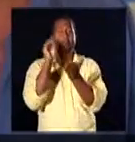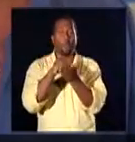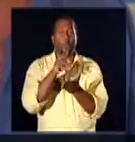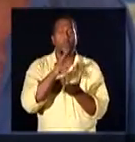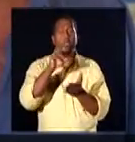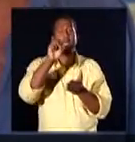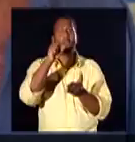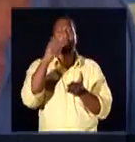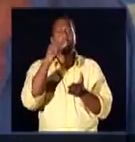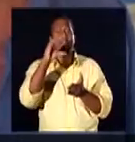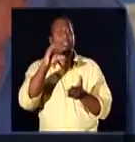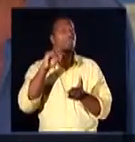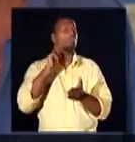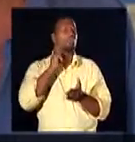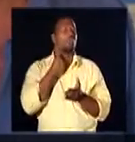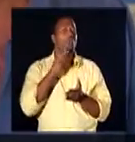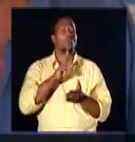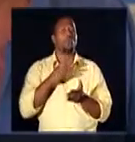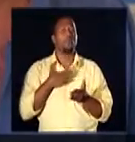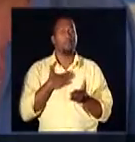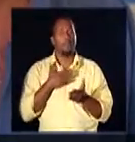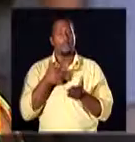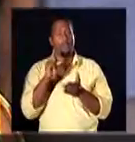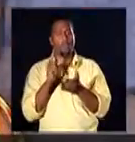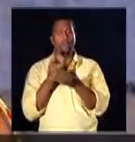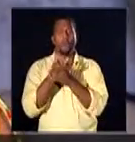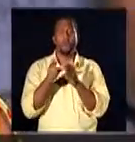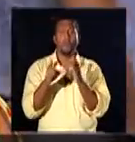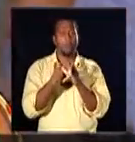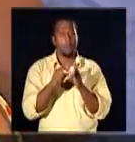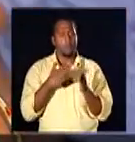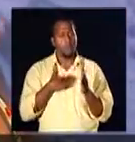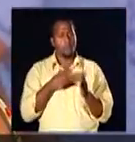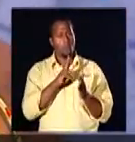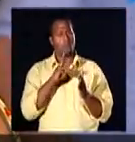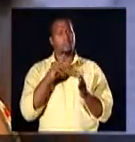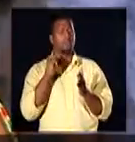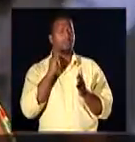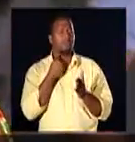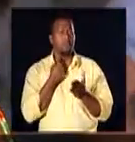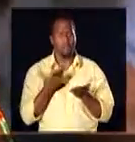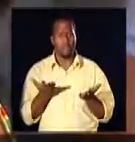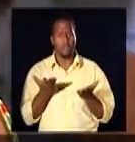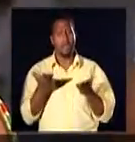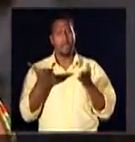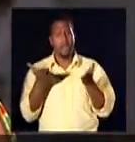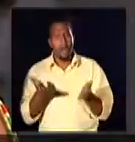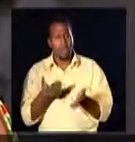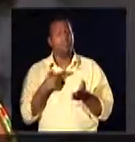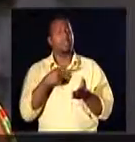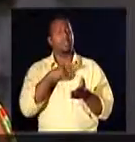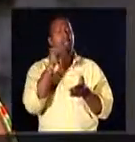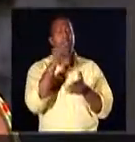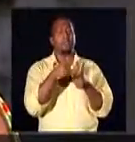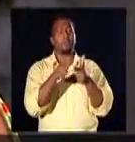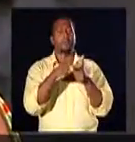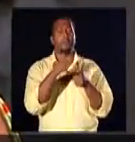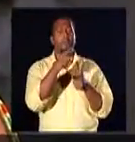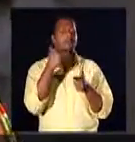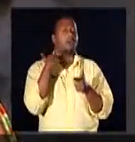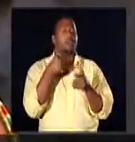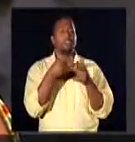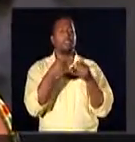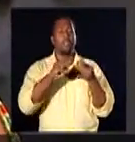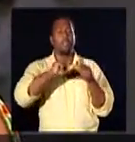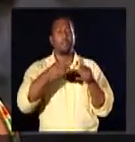pago, me botou no SPC, surgiu o meu nome. Quando eu vou fazer uma compra na loja, meu nome está negativado. E agora já estou tendo